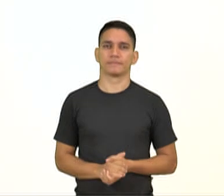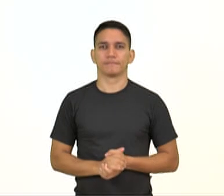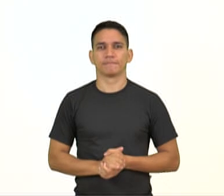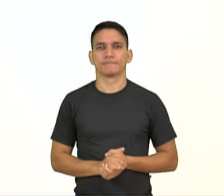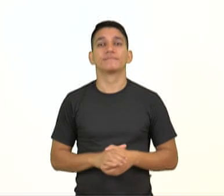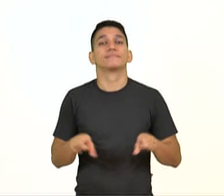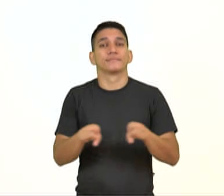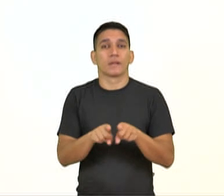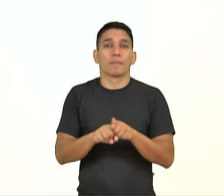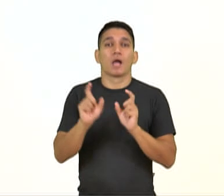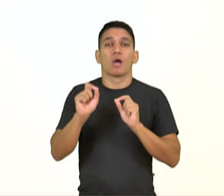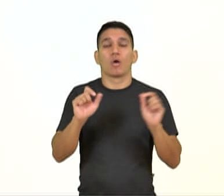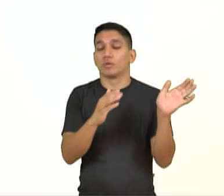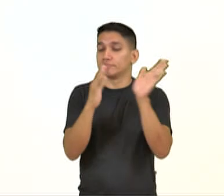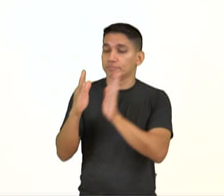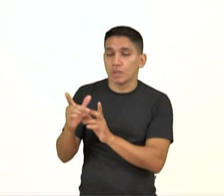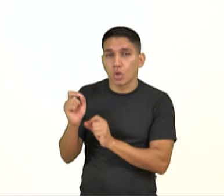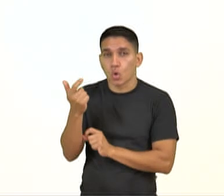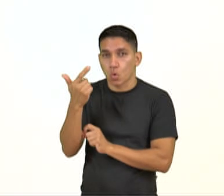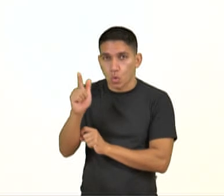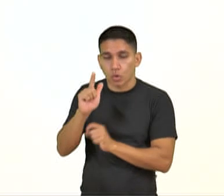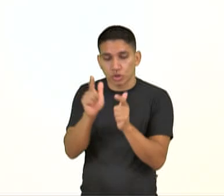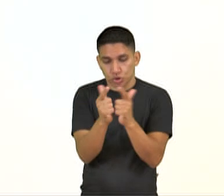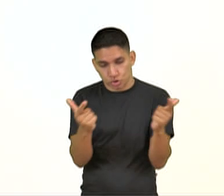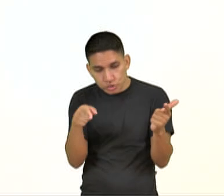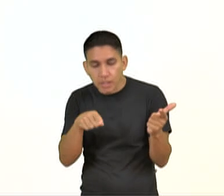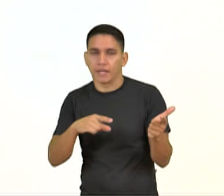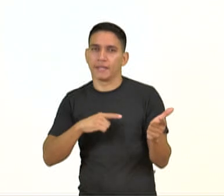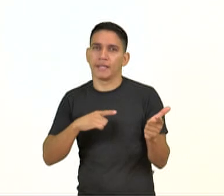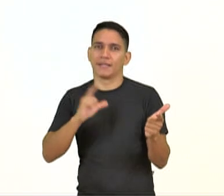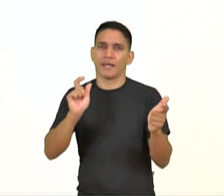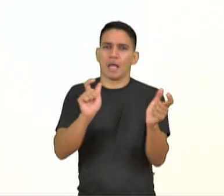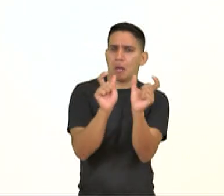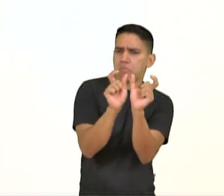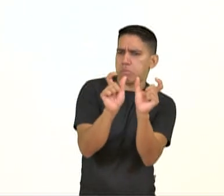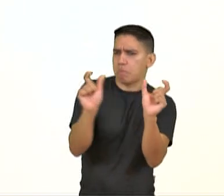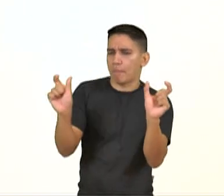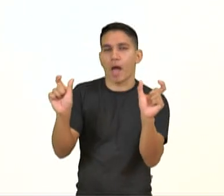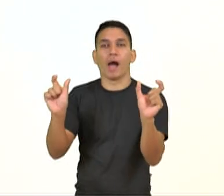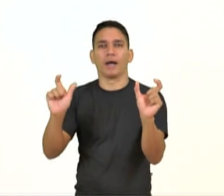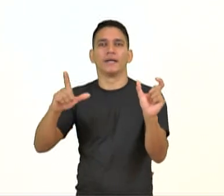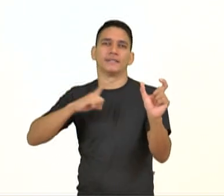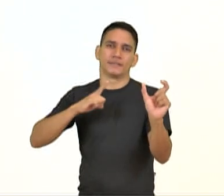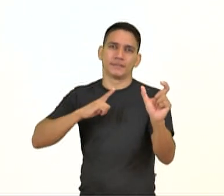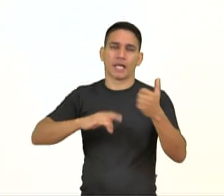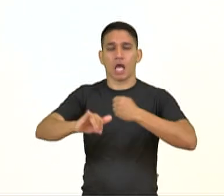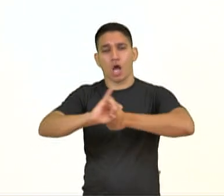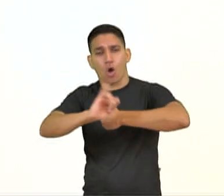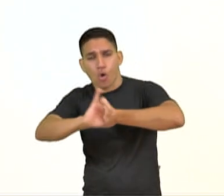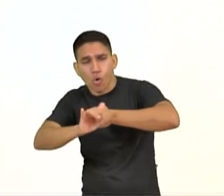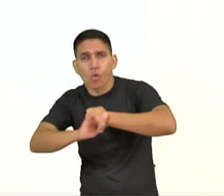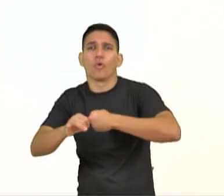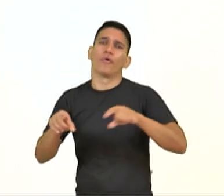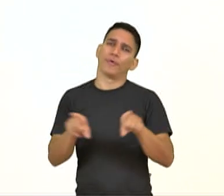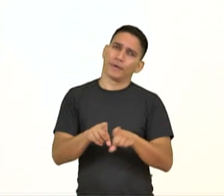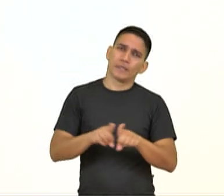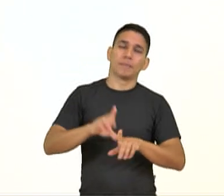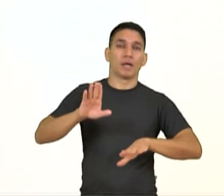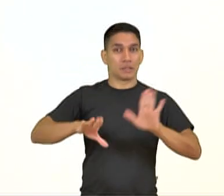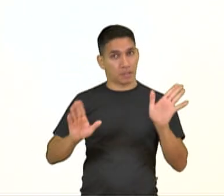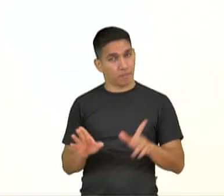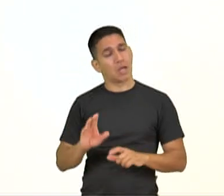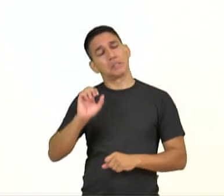A gente vai ter então a parte ali do jornal que vai apresentar as tiras, a crônica, pode ser que apareça